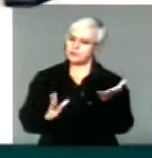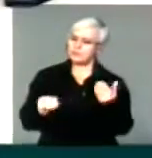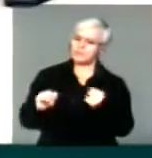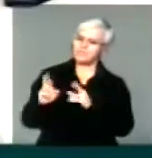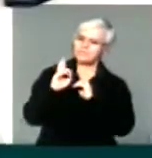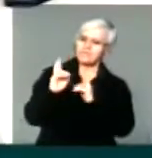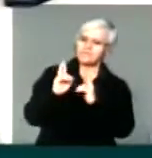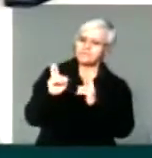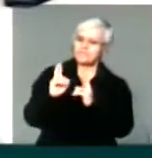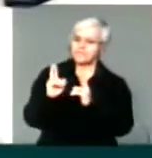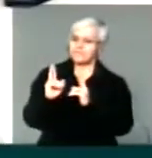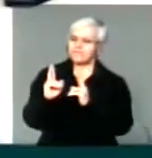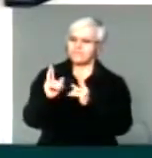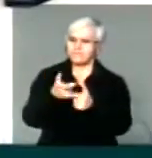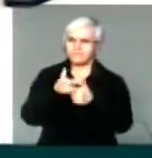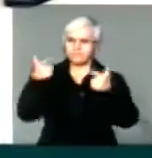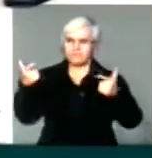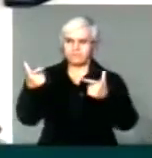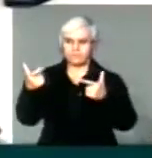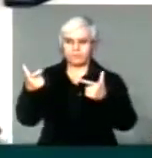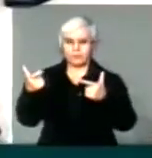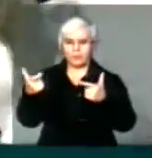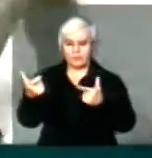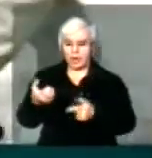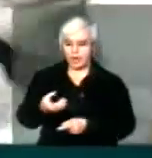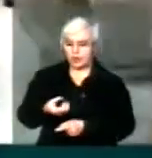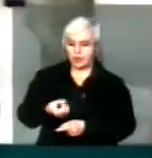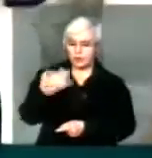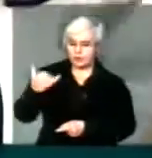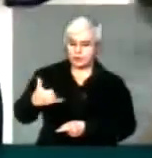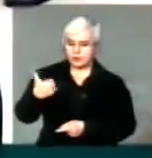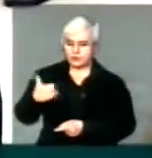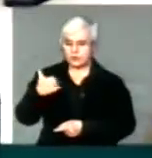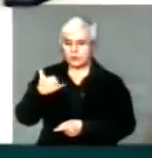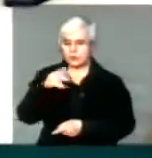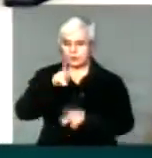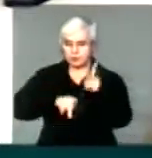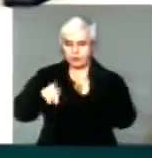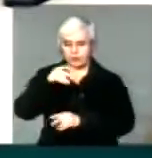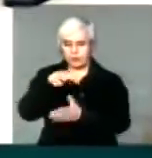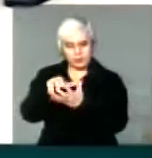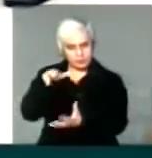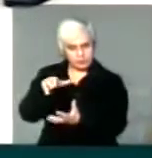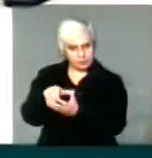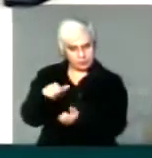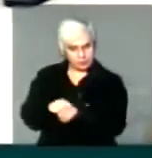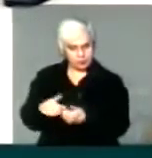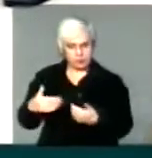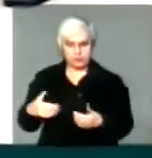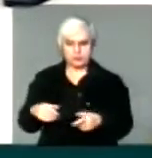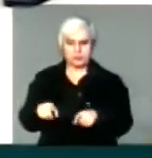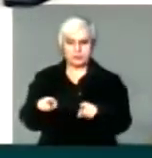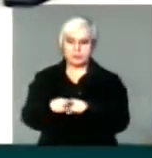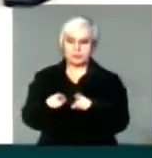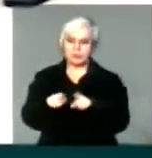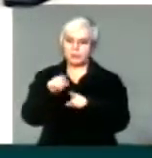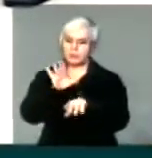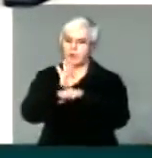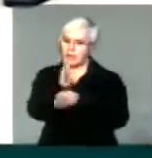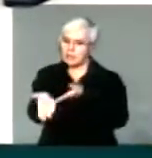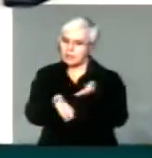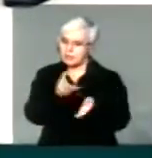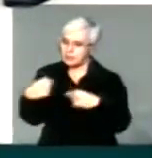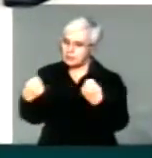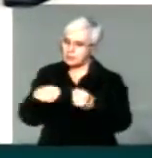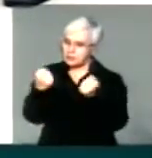na expectativa de vida de sua população, o que tem gerado o crescimento do número de pessoas idosas. Mais do que apenas atender às